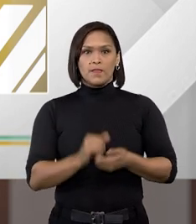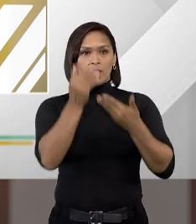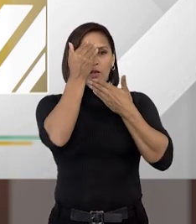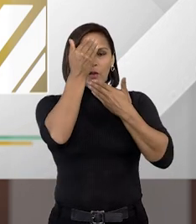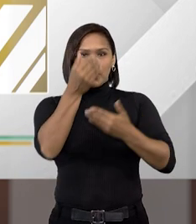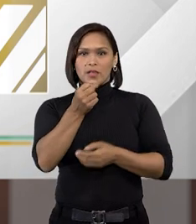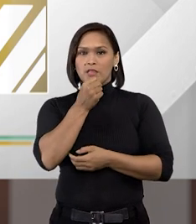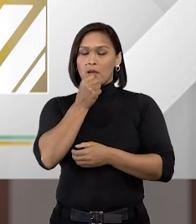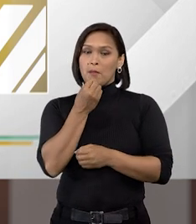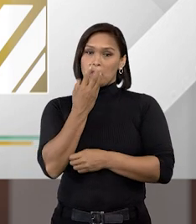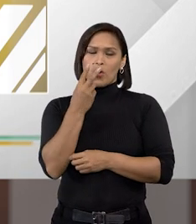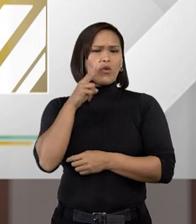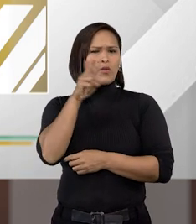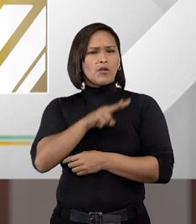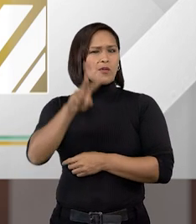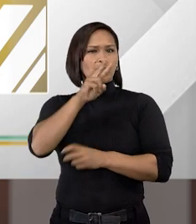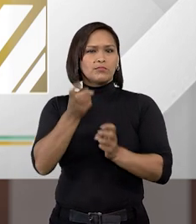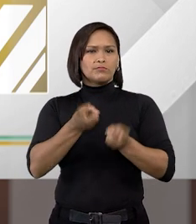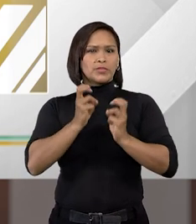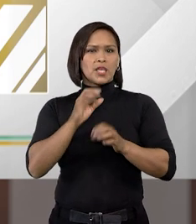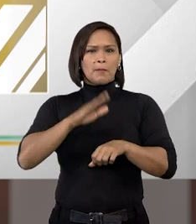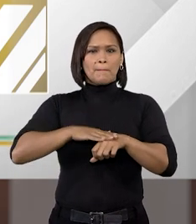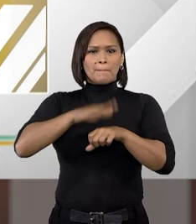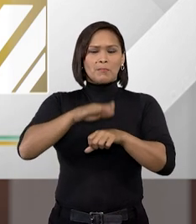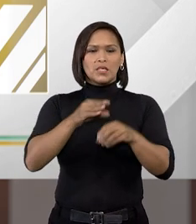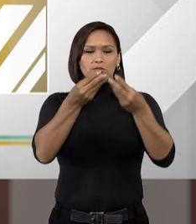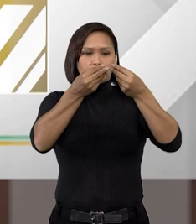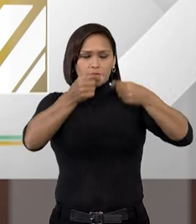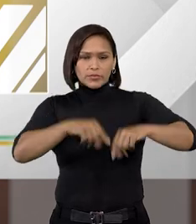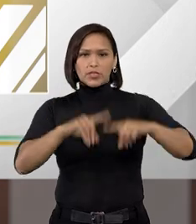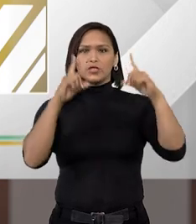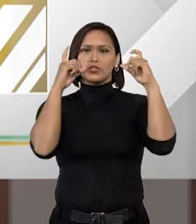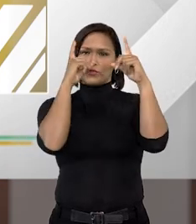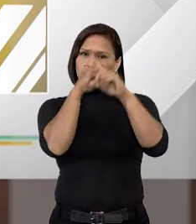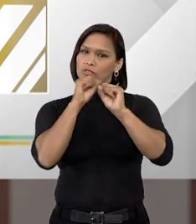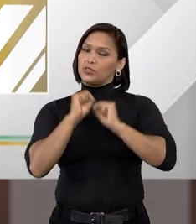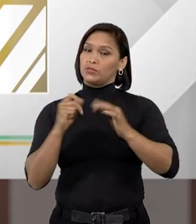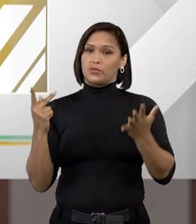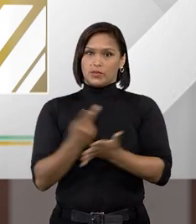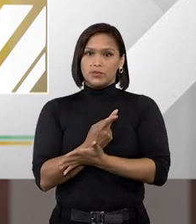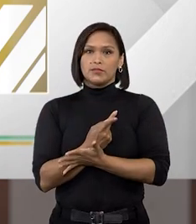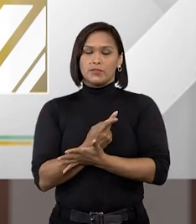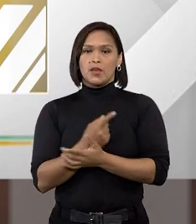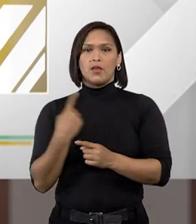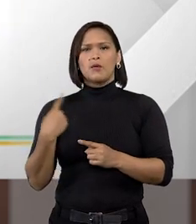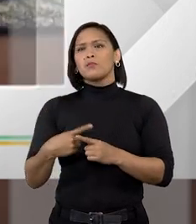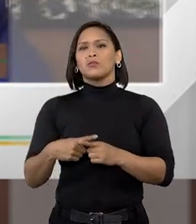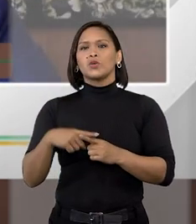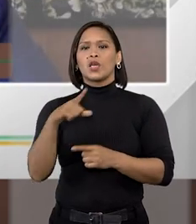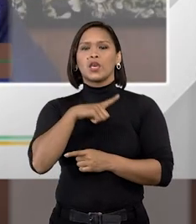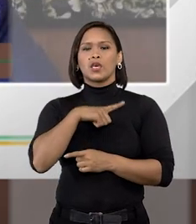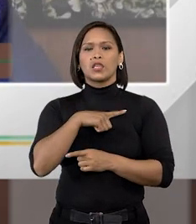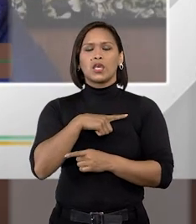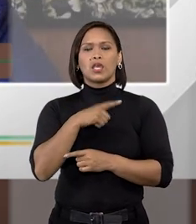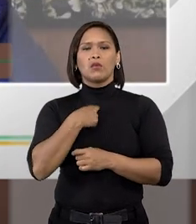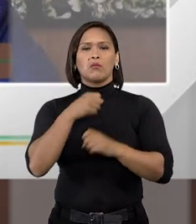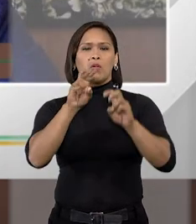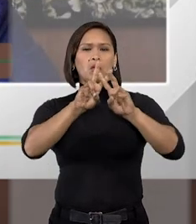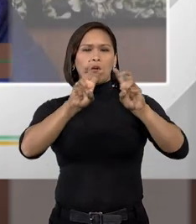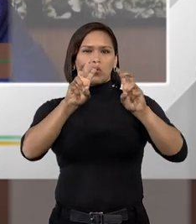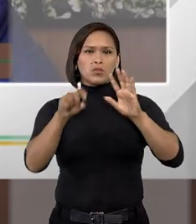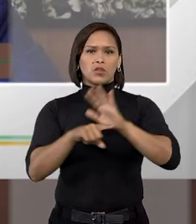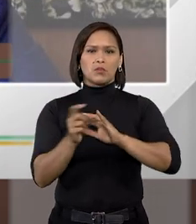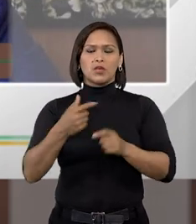Obrigado, Tiago. Bom, a minha visão é a visão mais catastrófica que pode existir. Existe um aforisma que